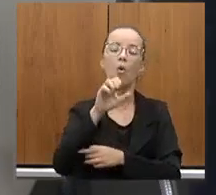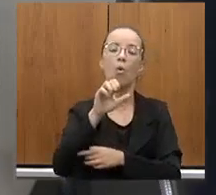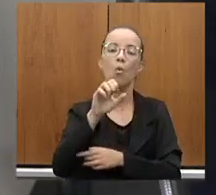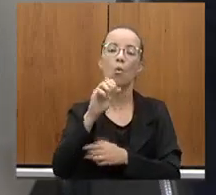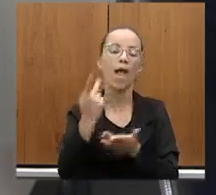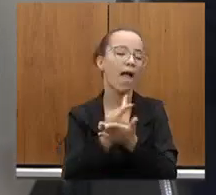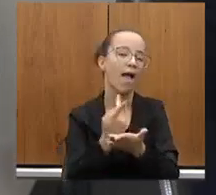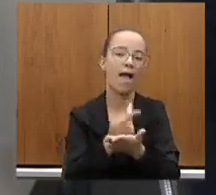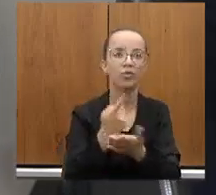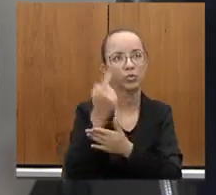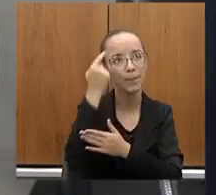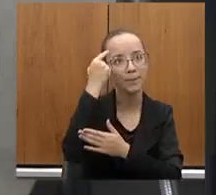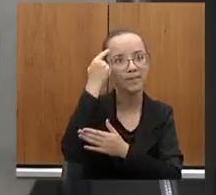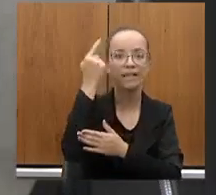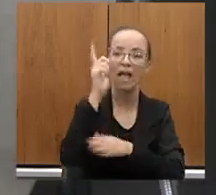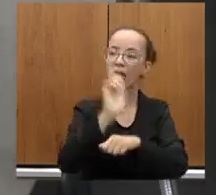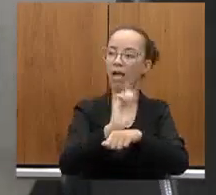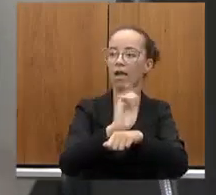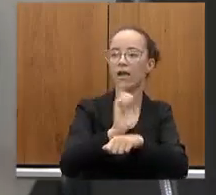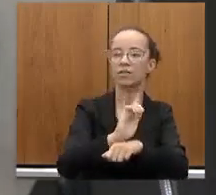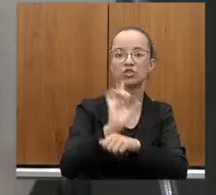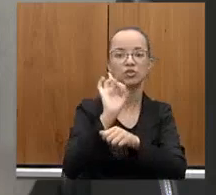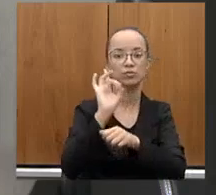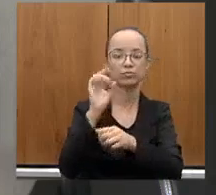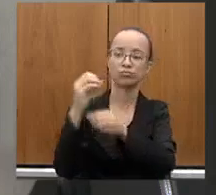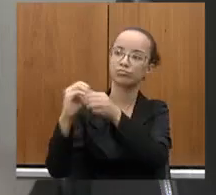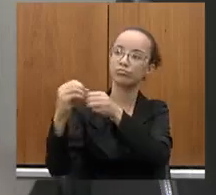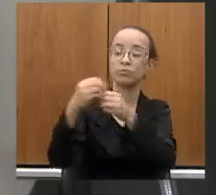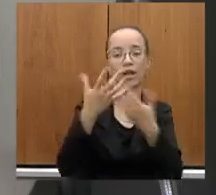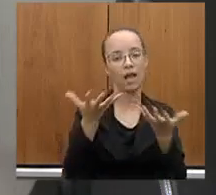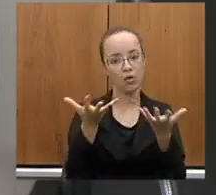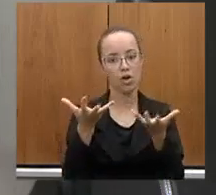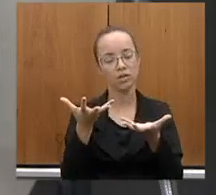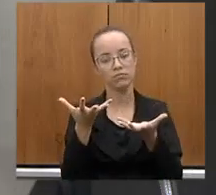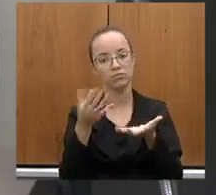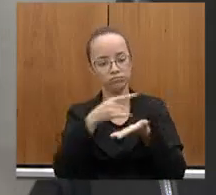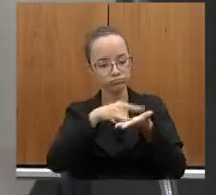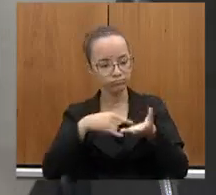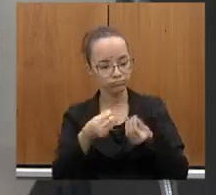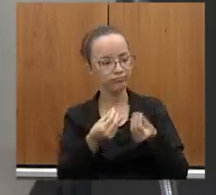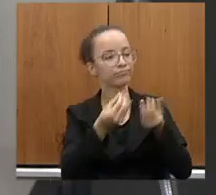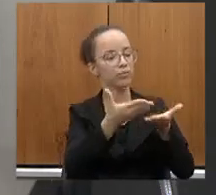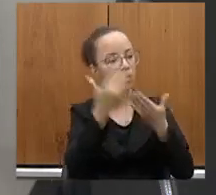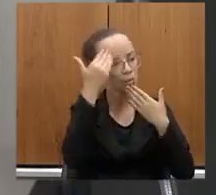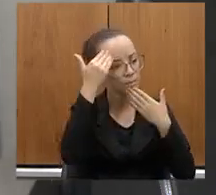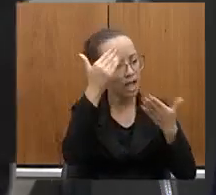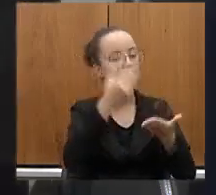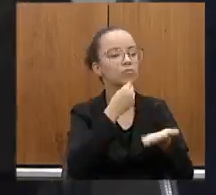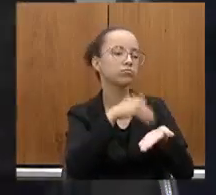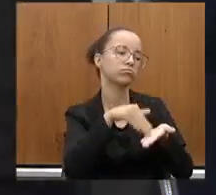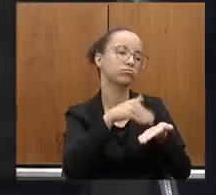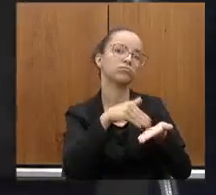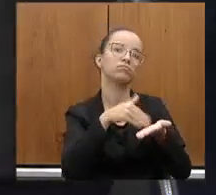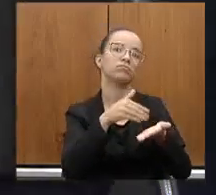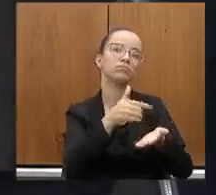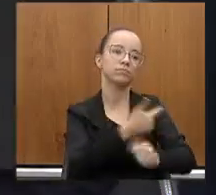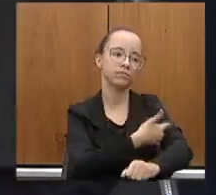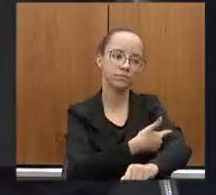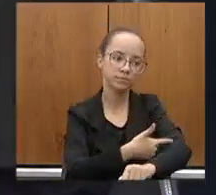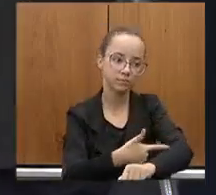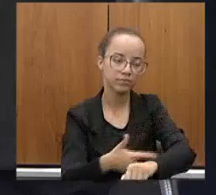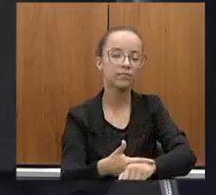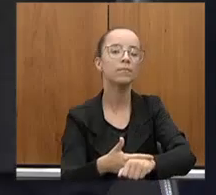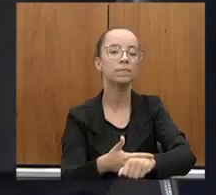essa forma de pensar a gestão na região metropolitana. Agora, te entrego, secretário, e agradeço a gentileza do presidente, que me